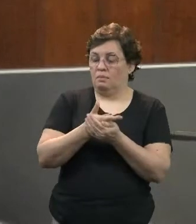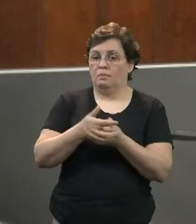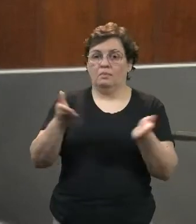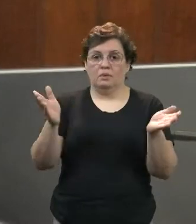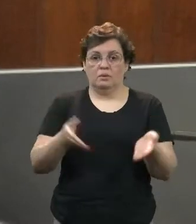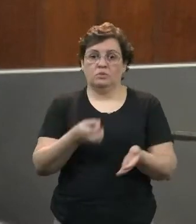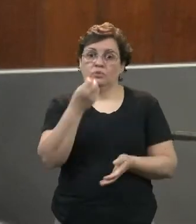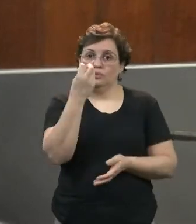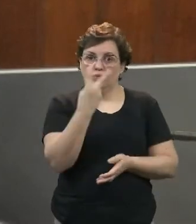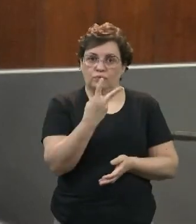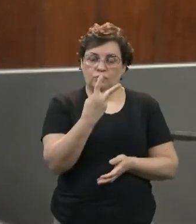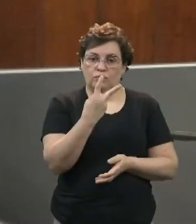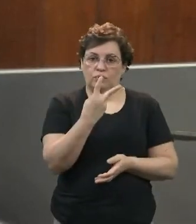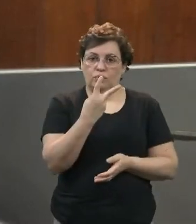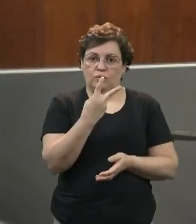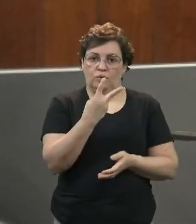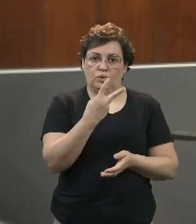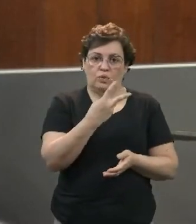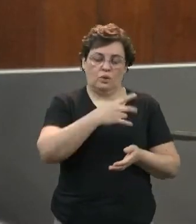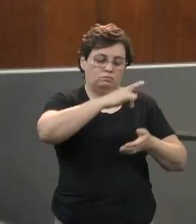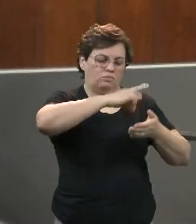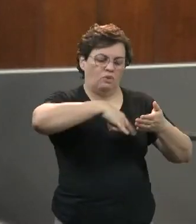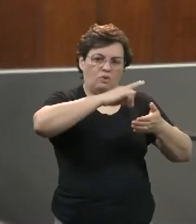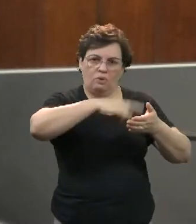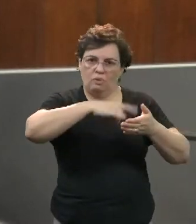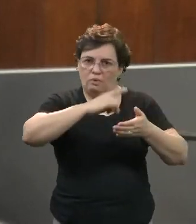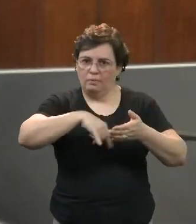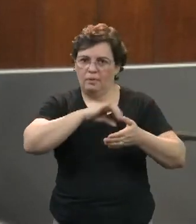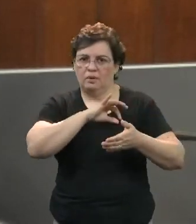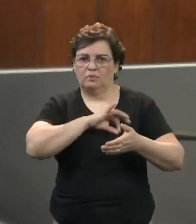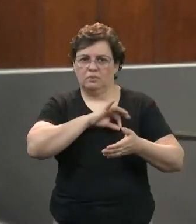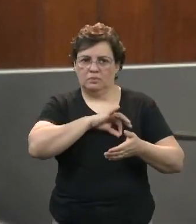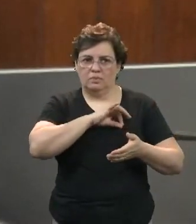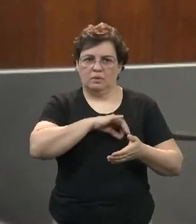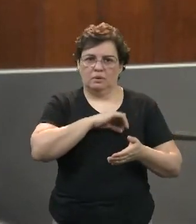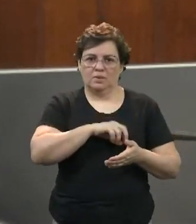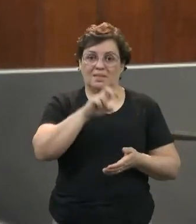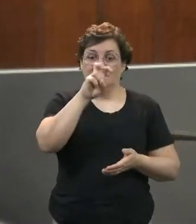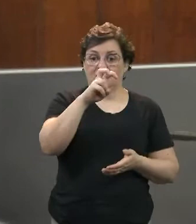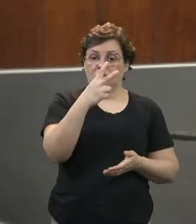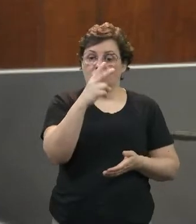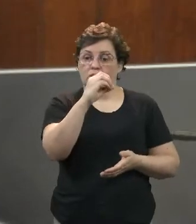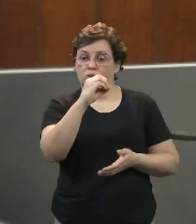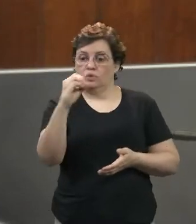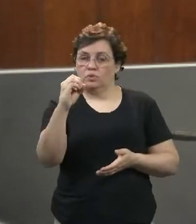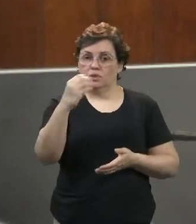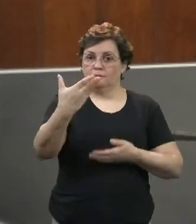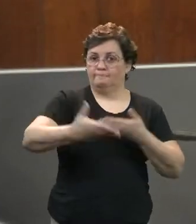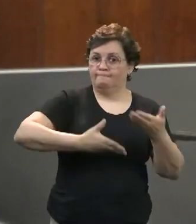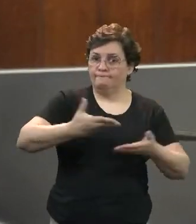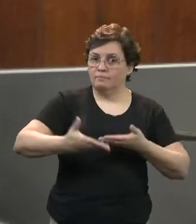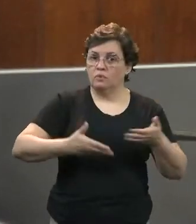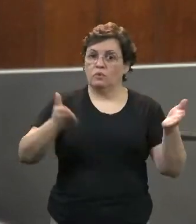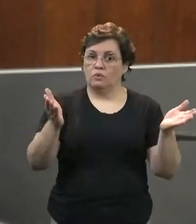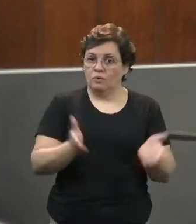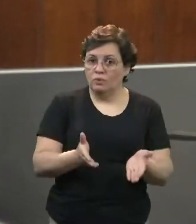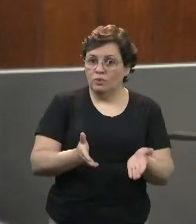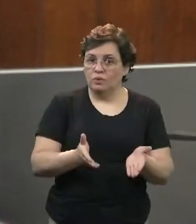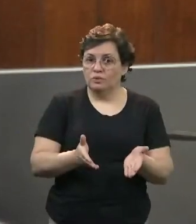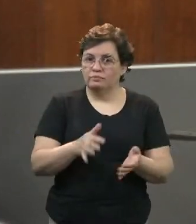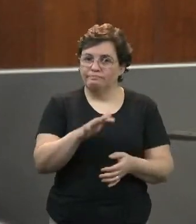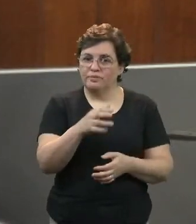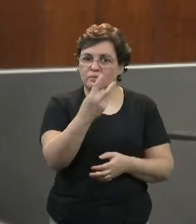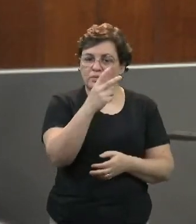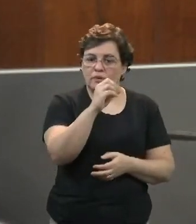pagamento, é a folha de pagamento dos ativos, 5.200 servidores, aproximadamente 20